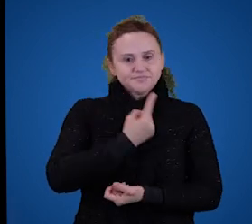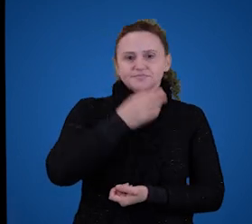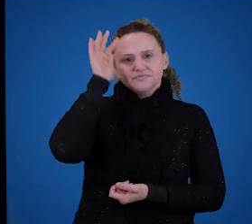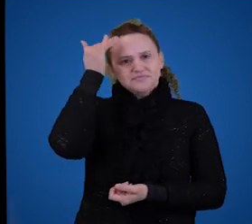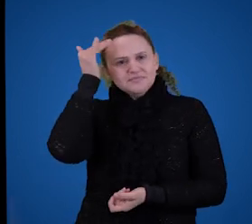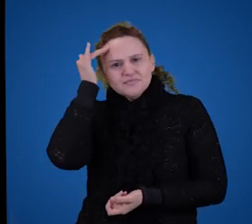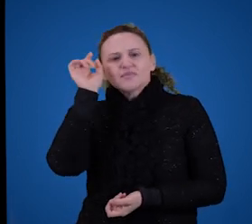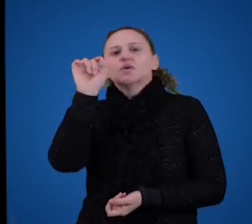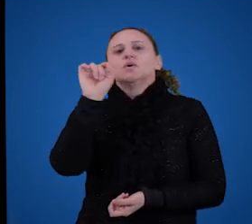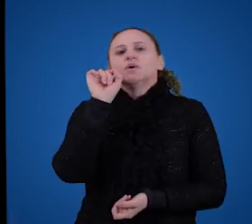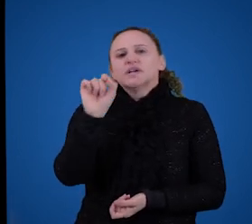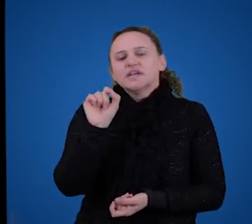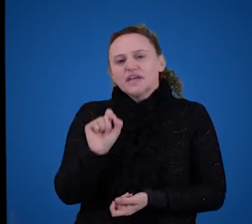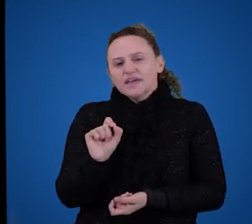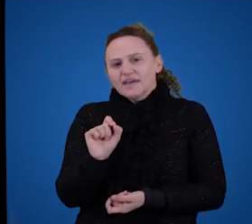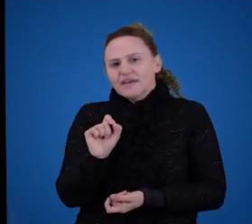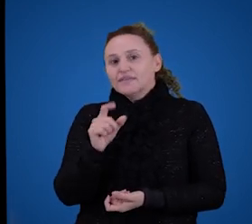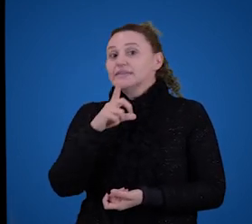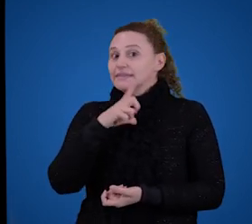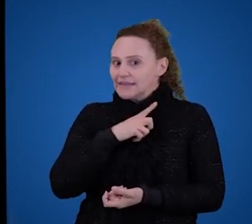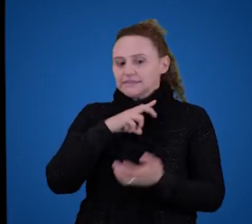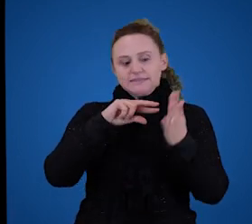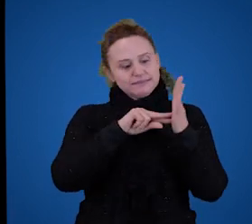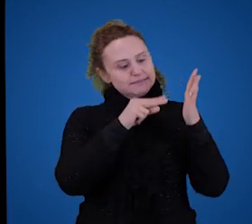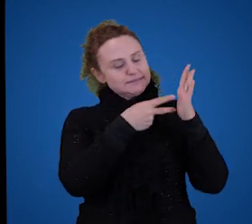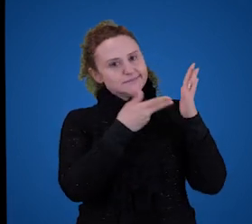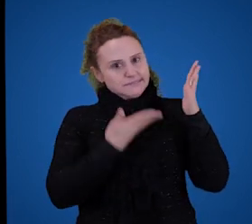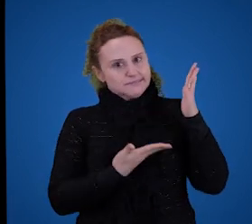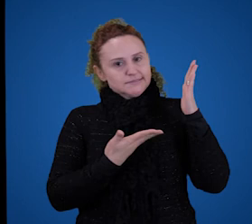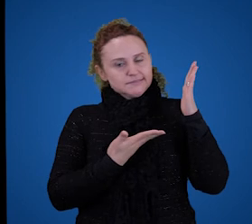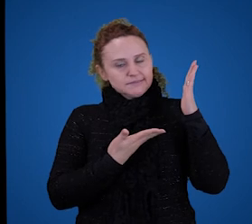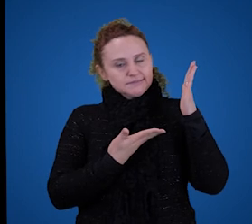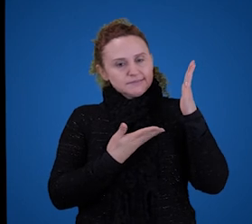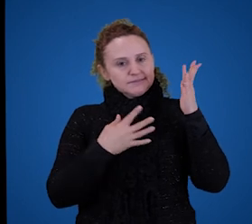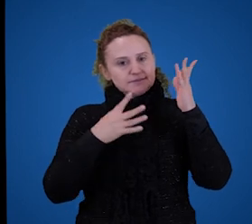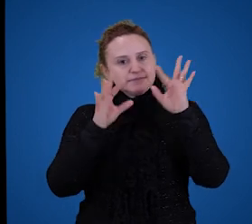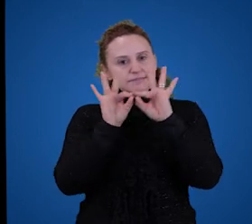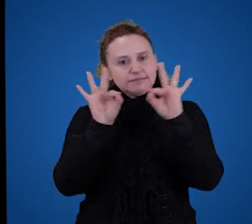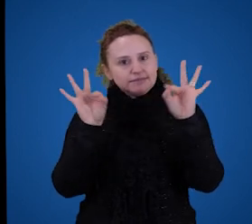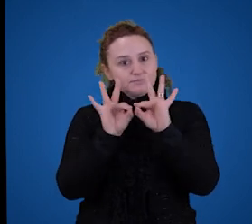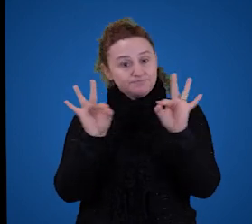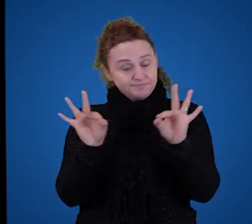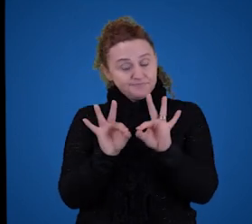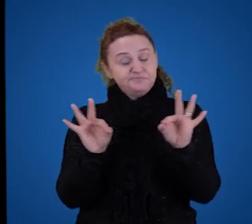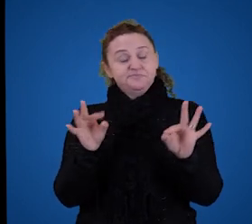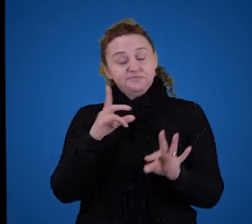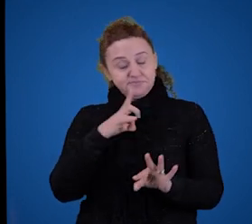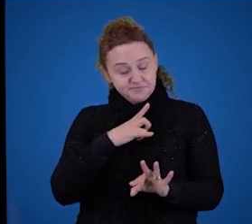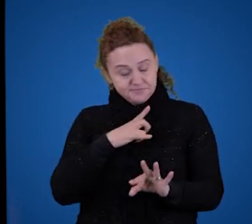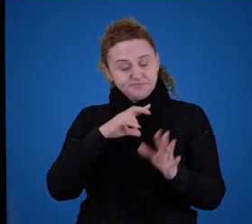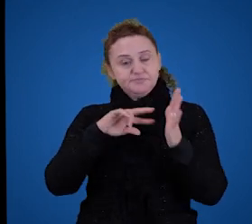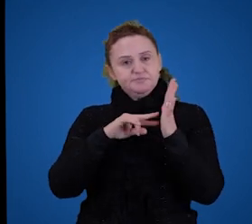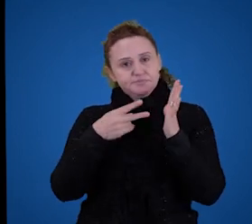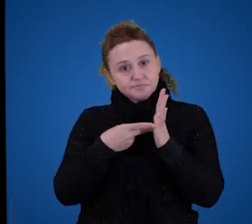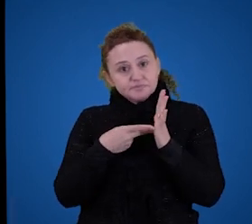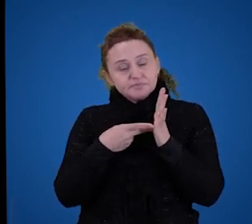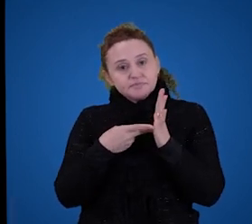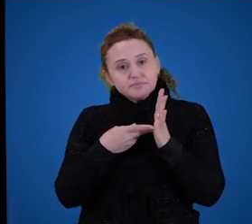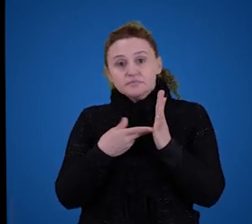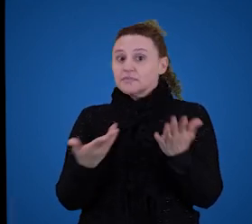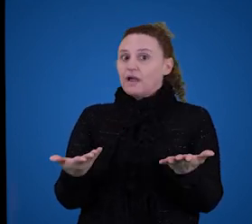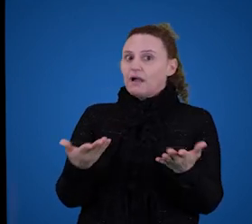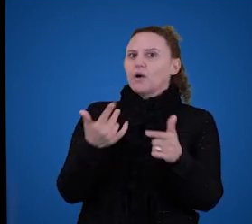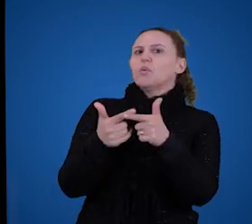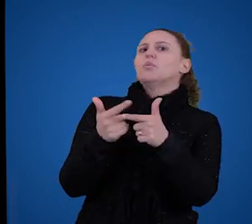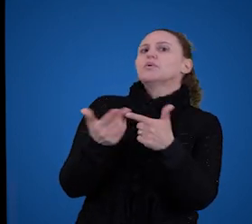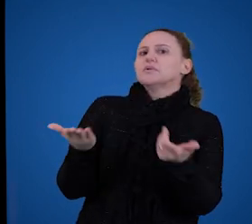o que parece, coisas que têm significado. Ou melhor dizendo, expressões que têm significado. O problema agora